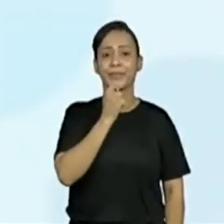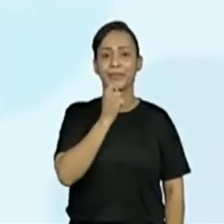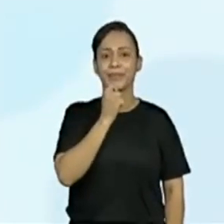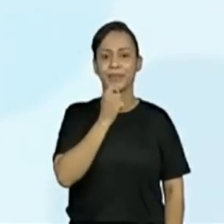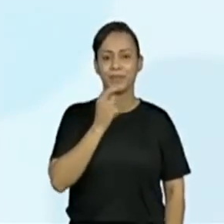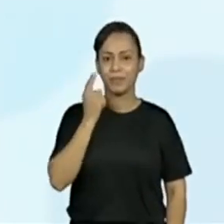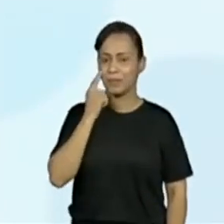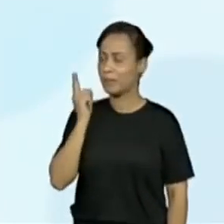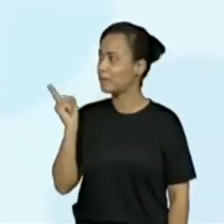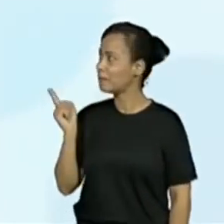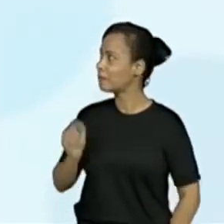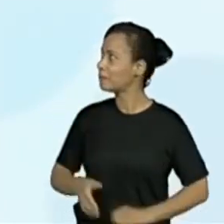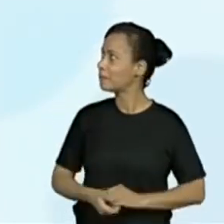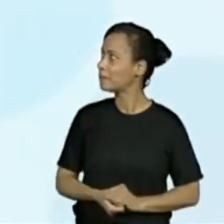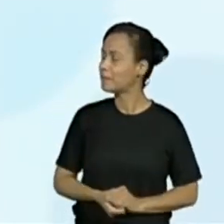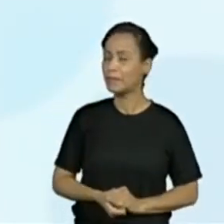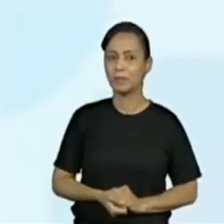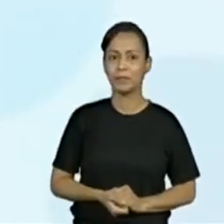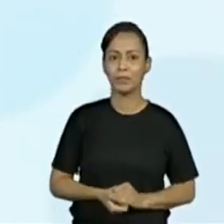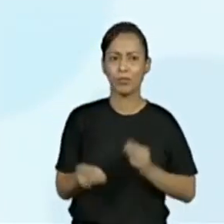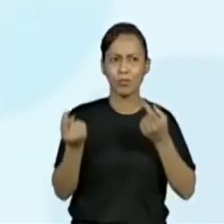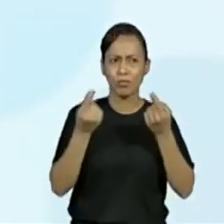A gripe